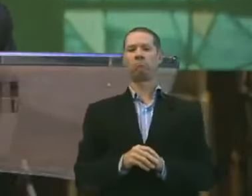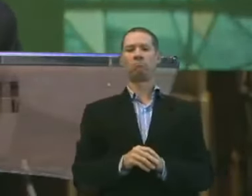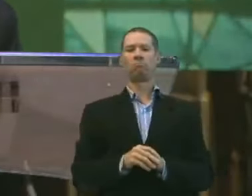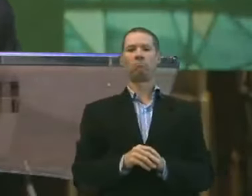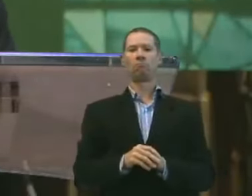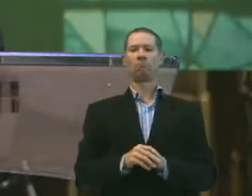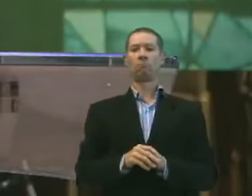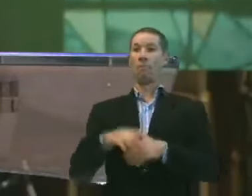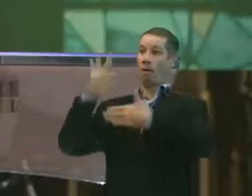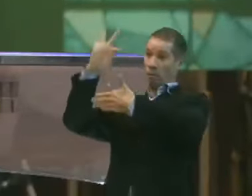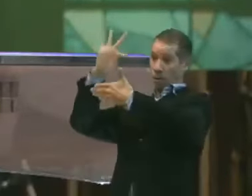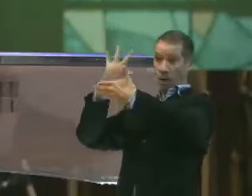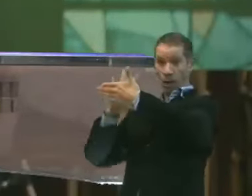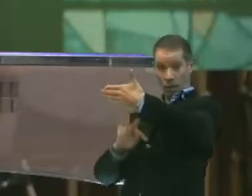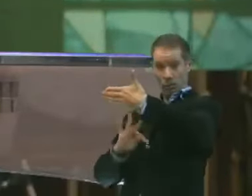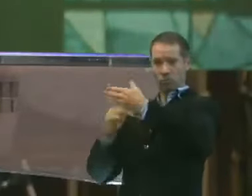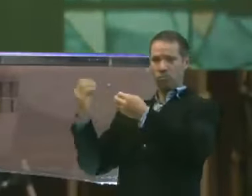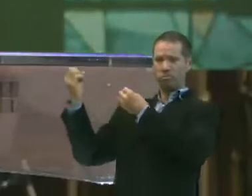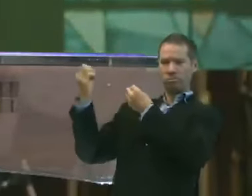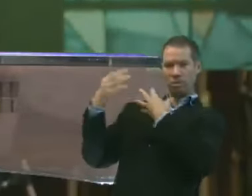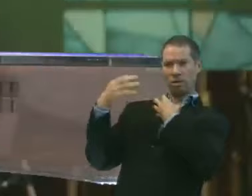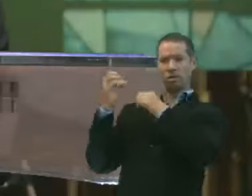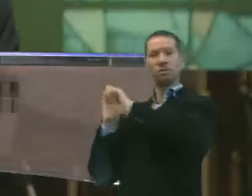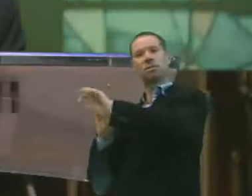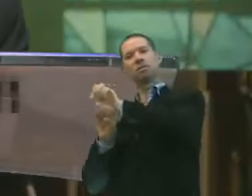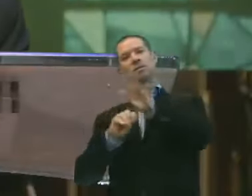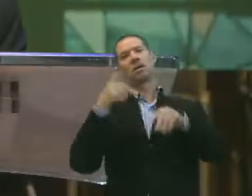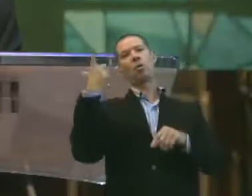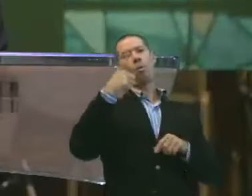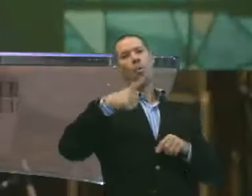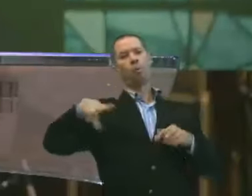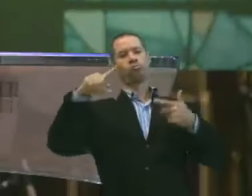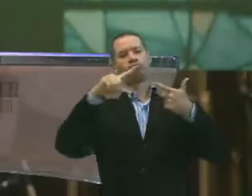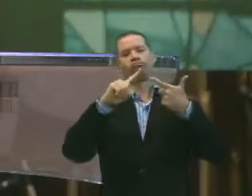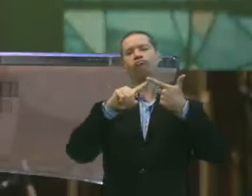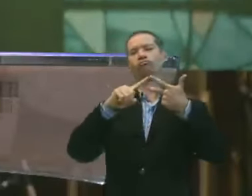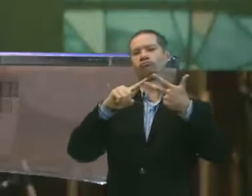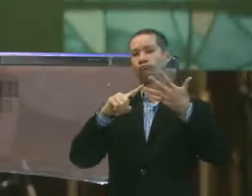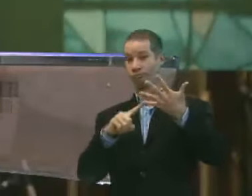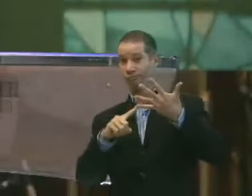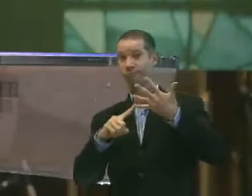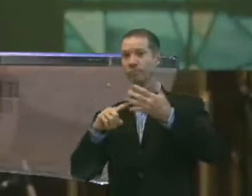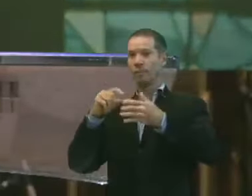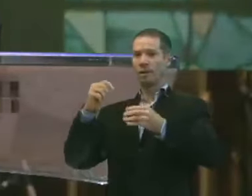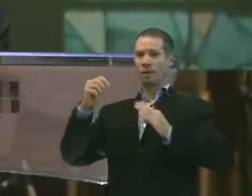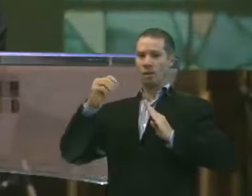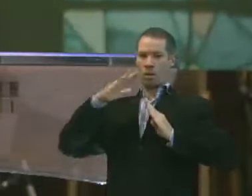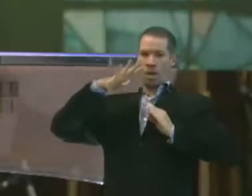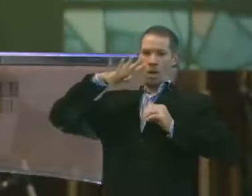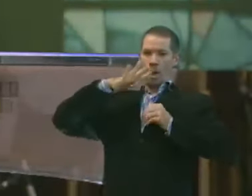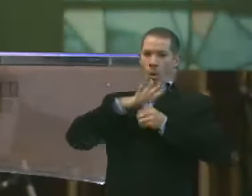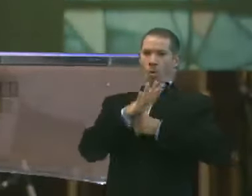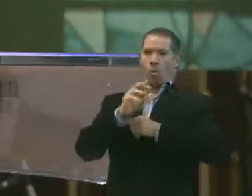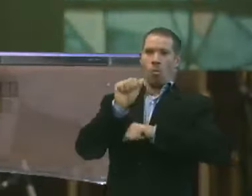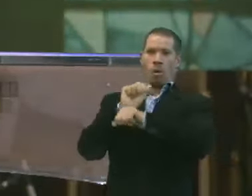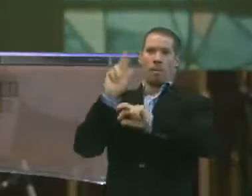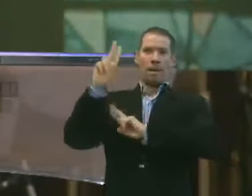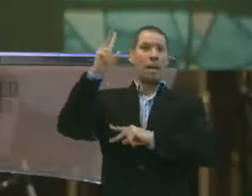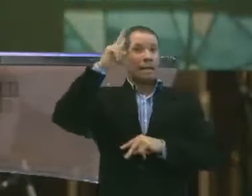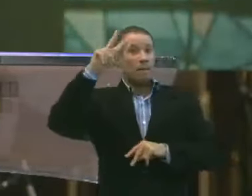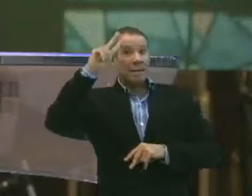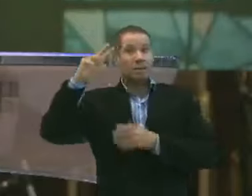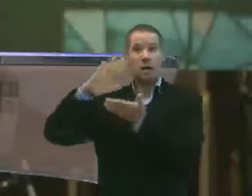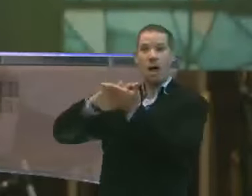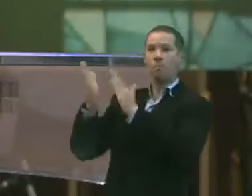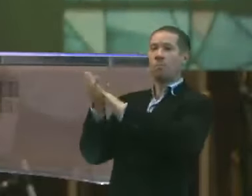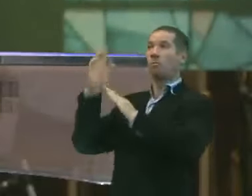Esse texto ainda nos ensina outras coisas que podem encher o nosso coração de esperança. Além da lembrança de que a mão